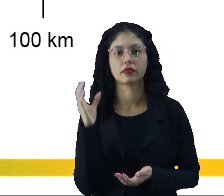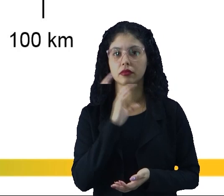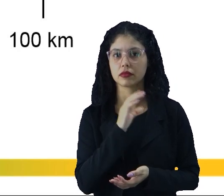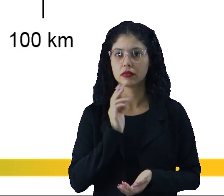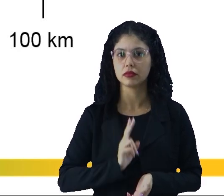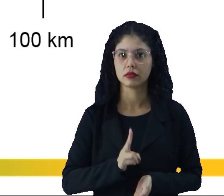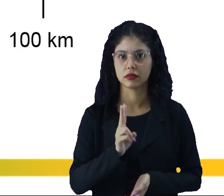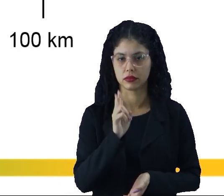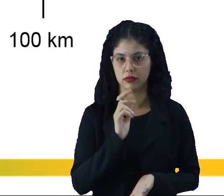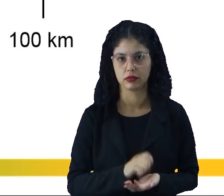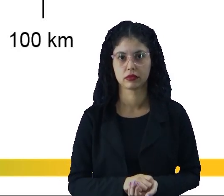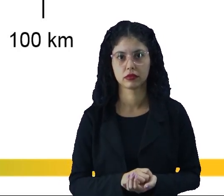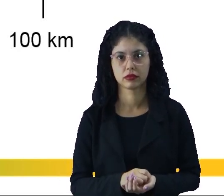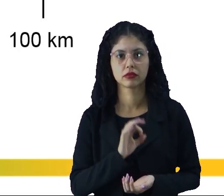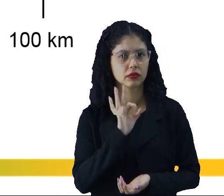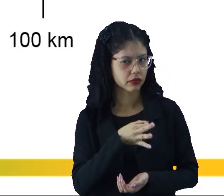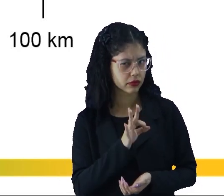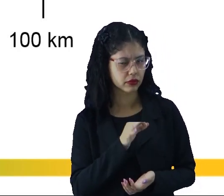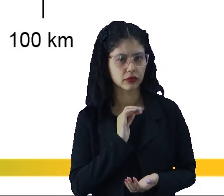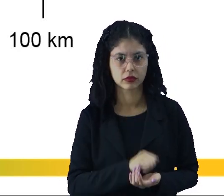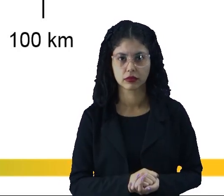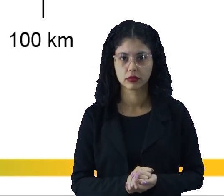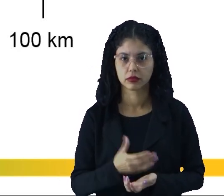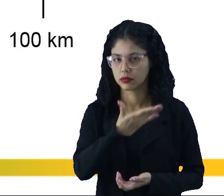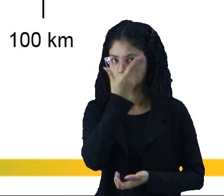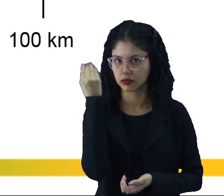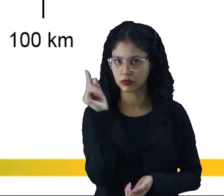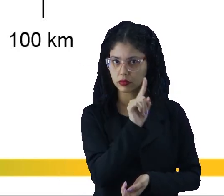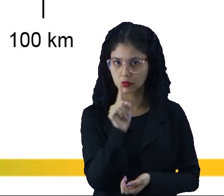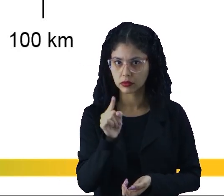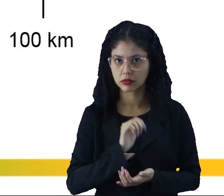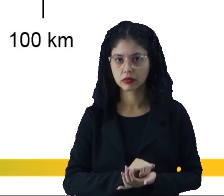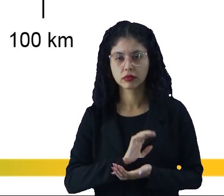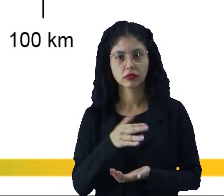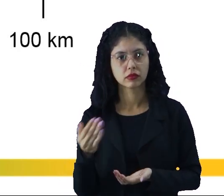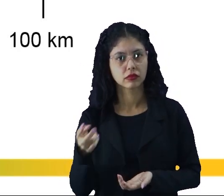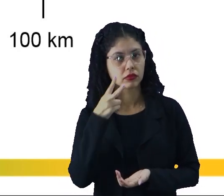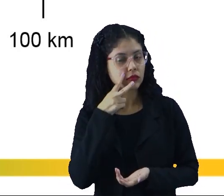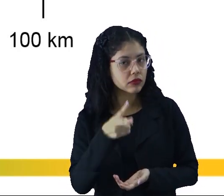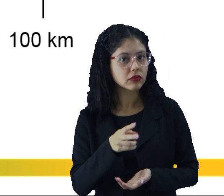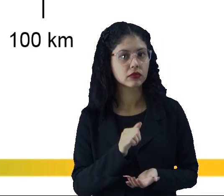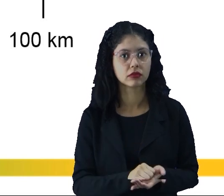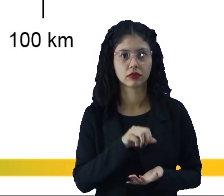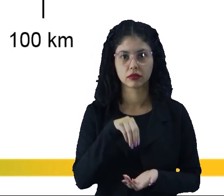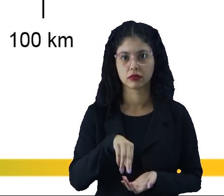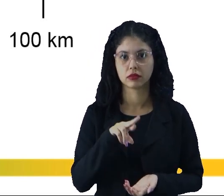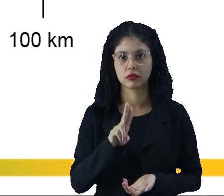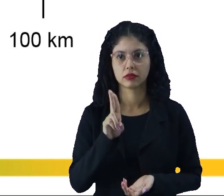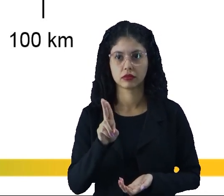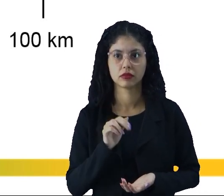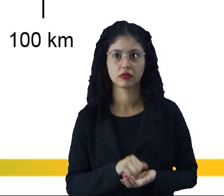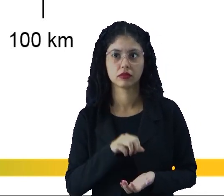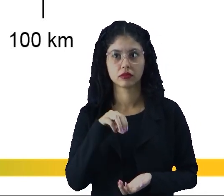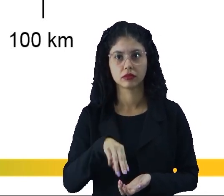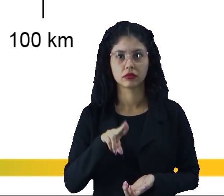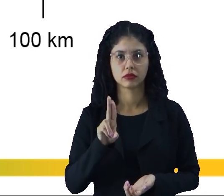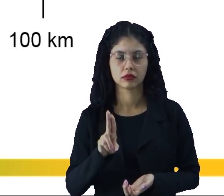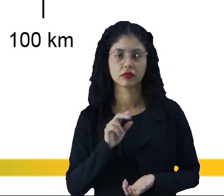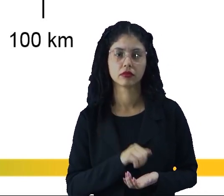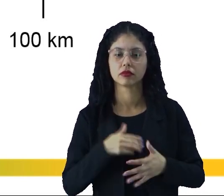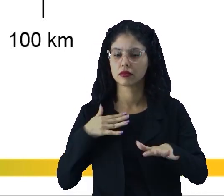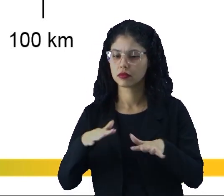constante. Certo, então? Então, não esqueça, quando você ouvir falar de MRU ou MU,